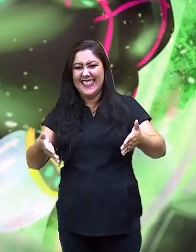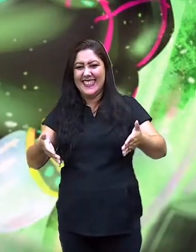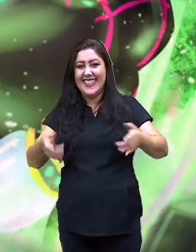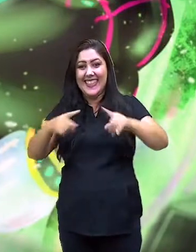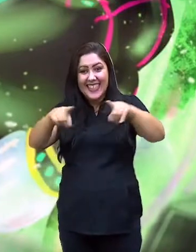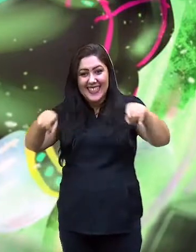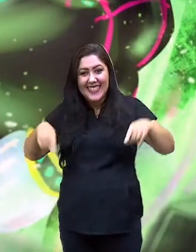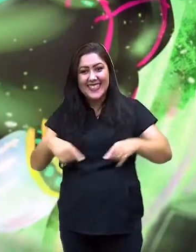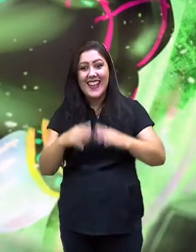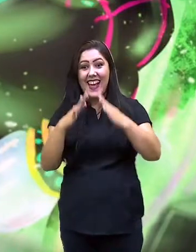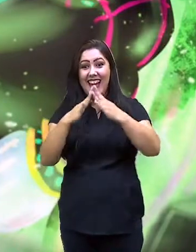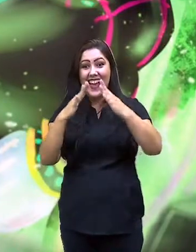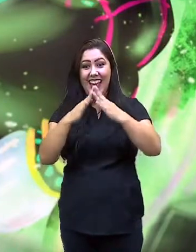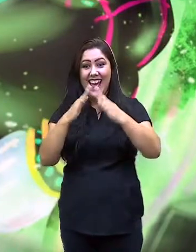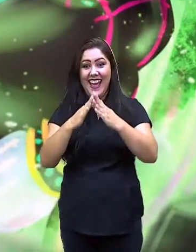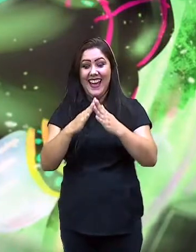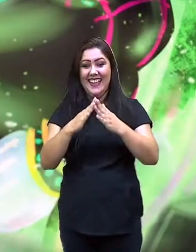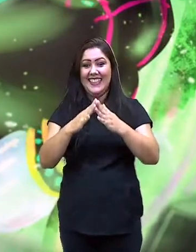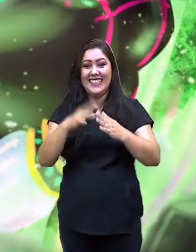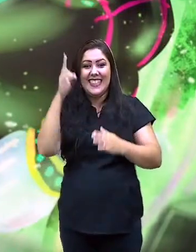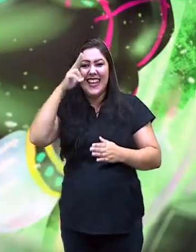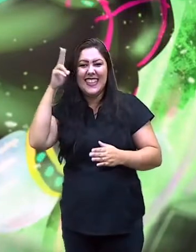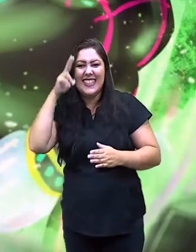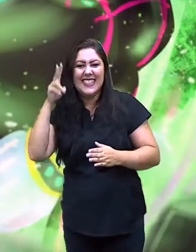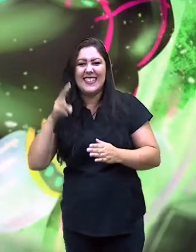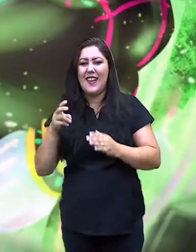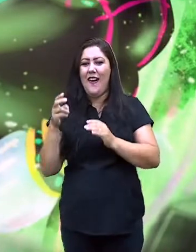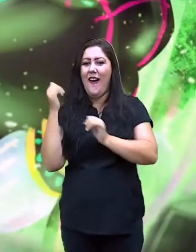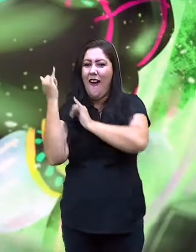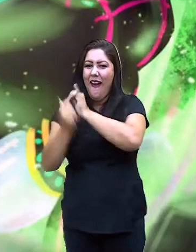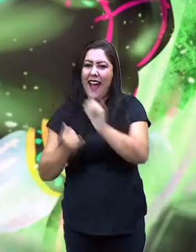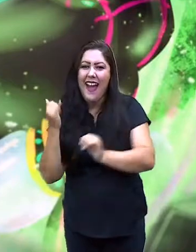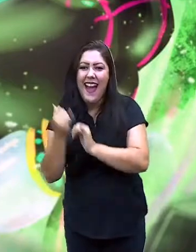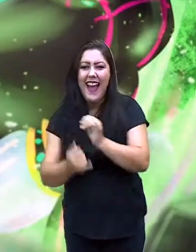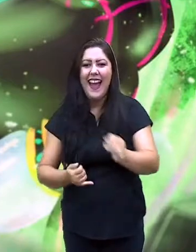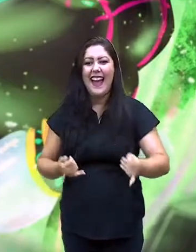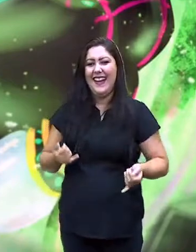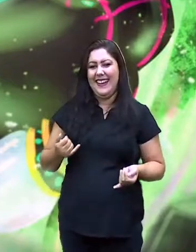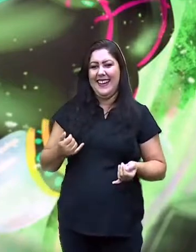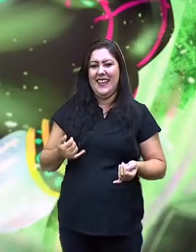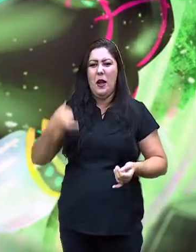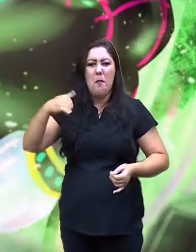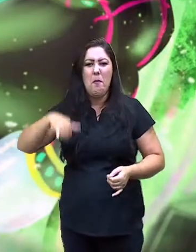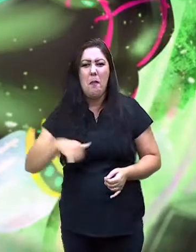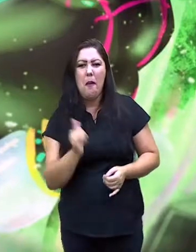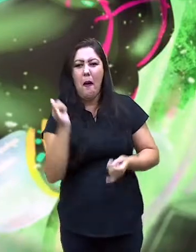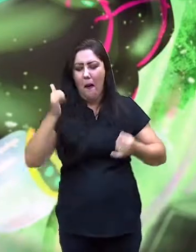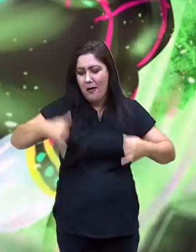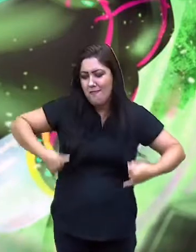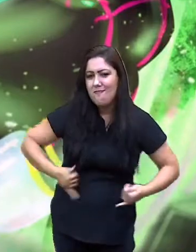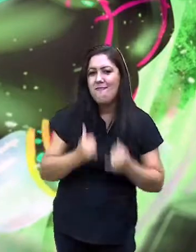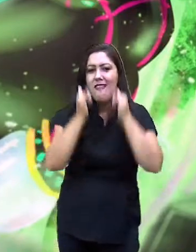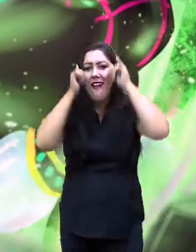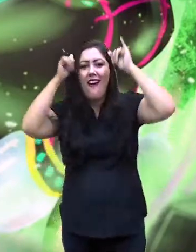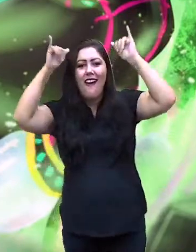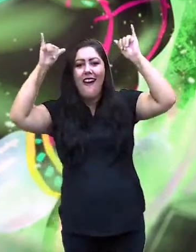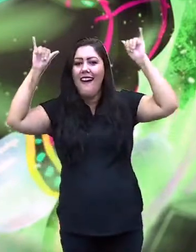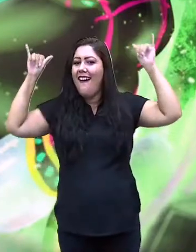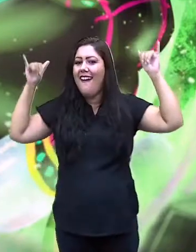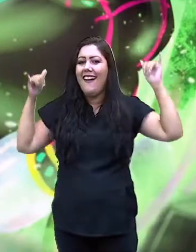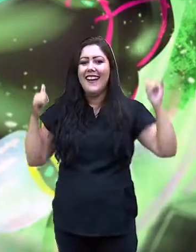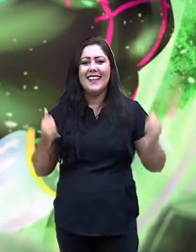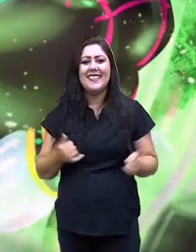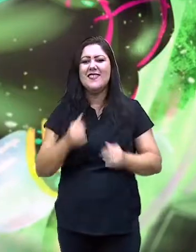do Boi do Balai, o Bumba Meu Boi, o Boi Bumbá, assim como ele é conhecido em